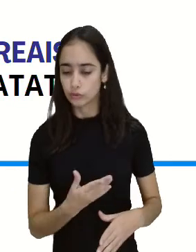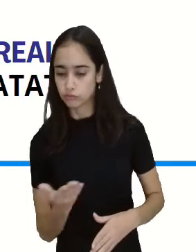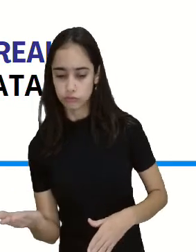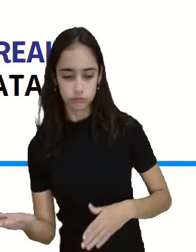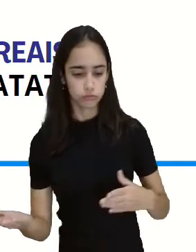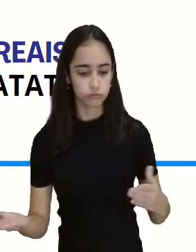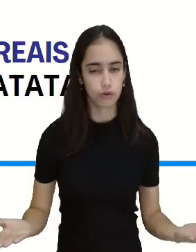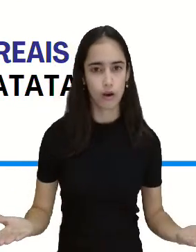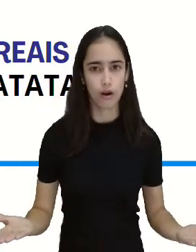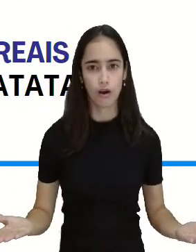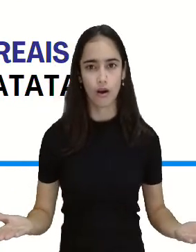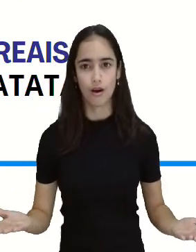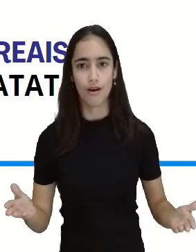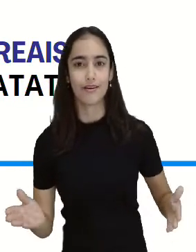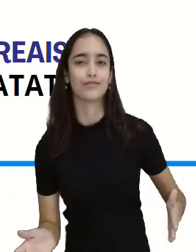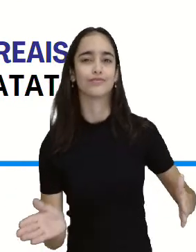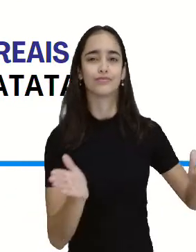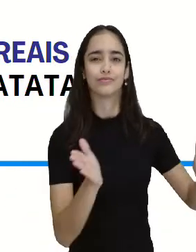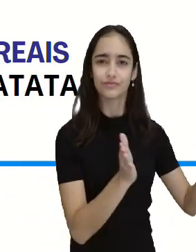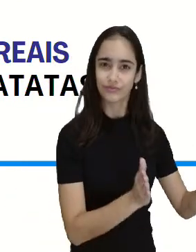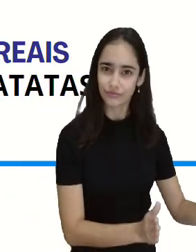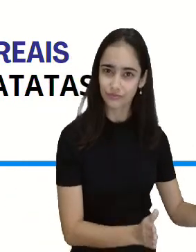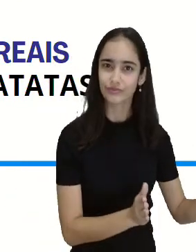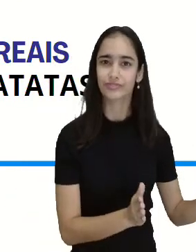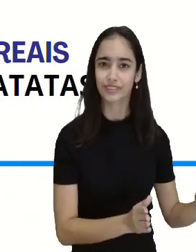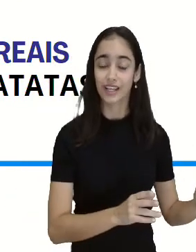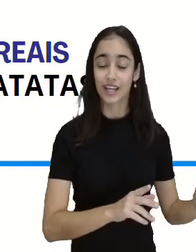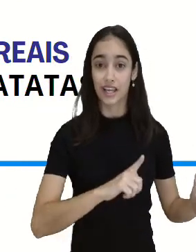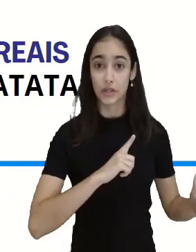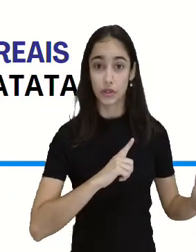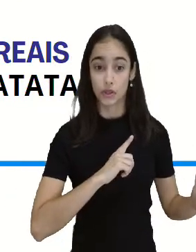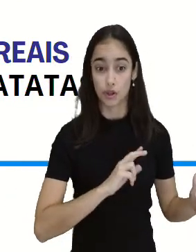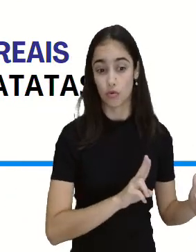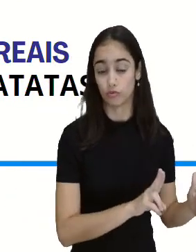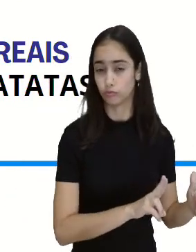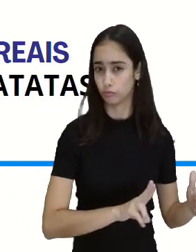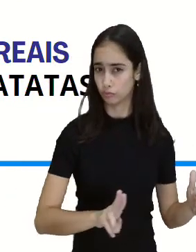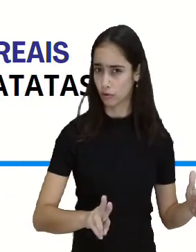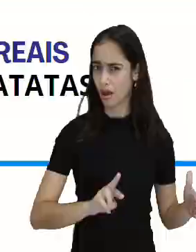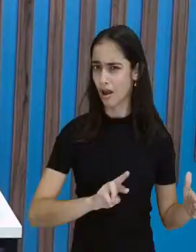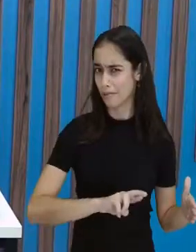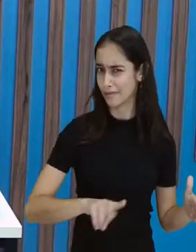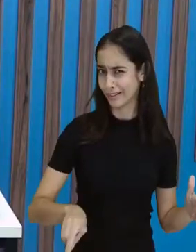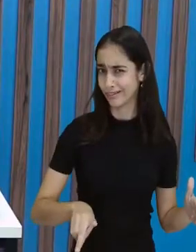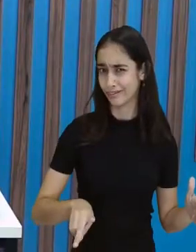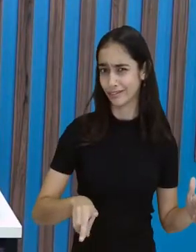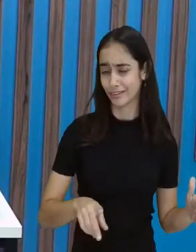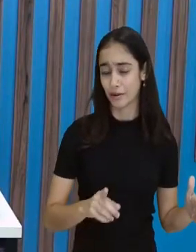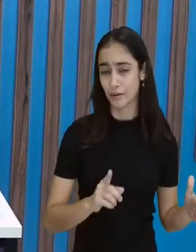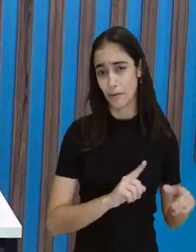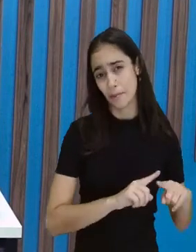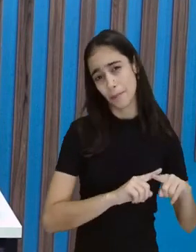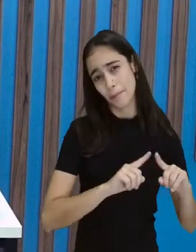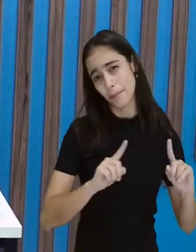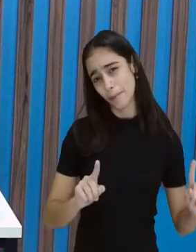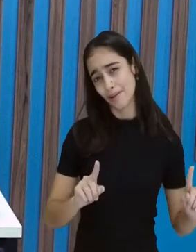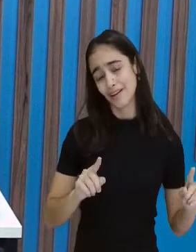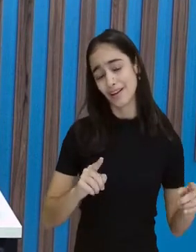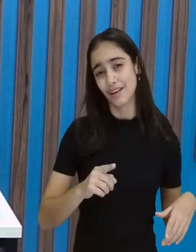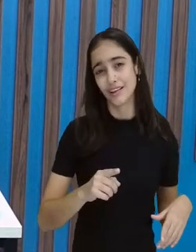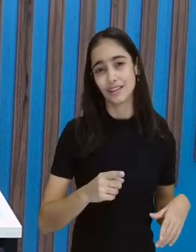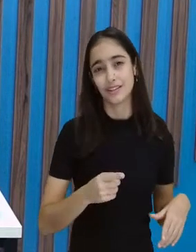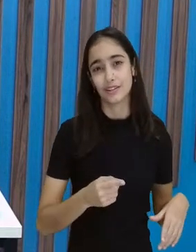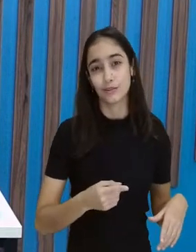supermercado preço bom. Apesar de ter o slogan de preço bom, o preço não está tão bom assim como a professora Cátia